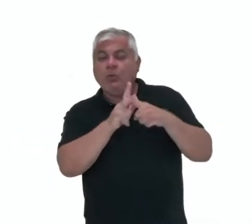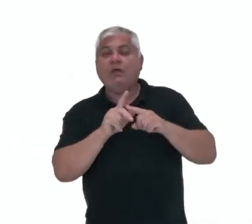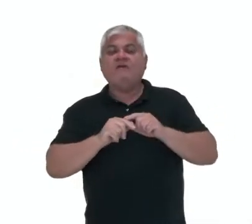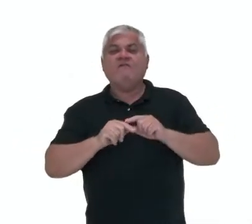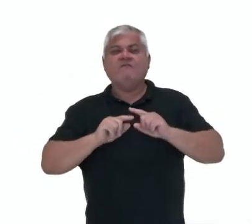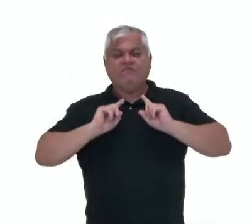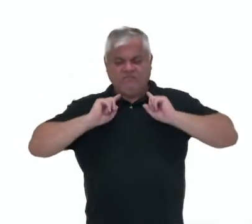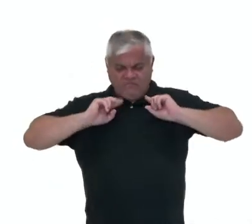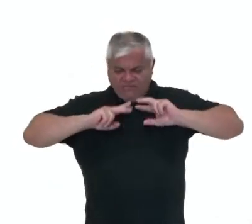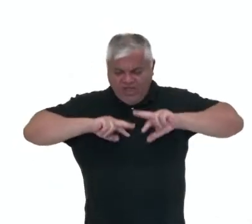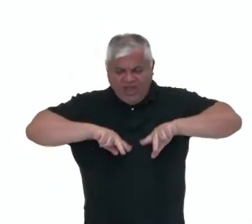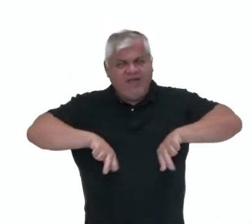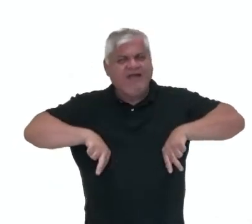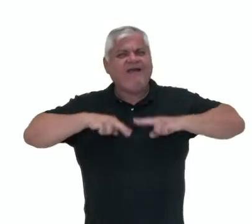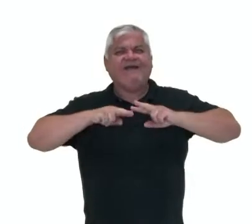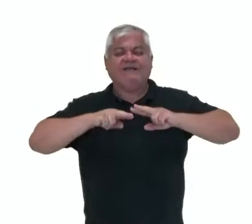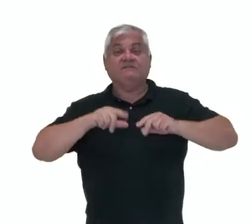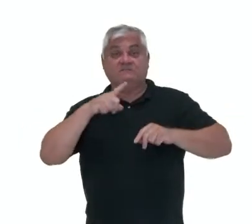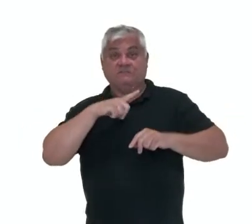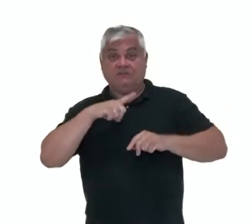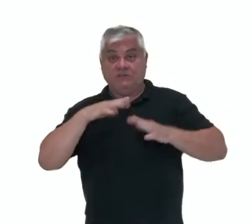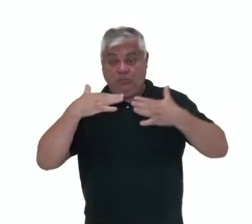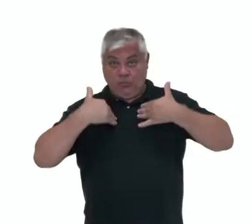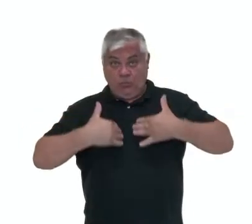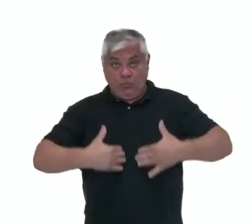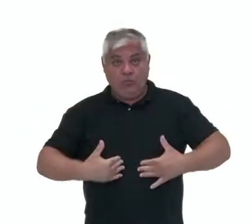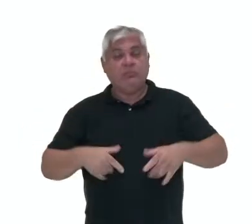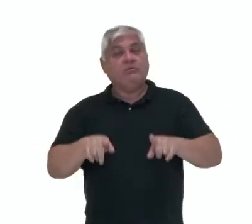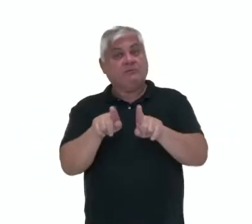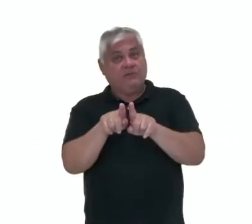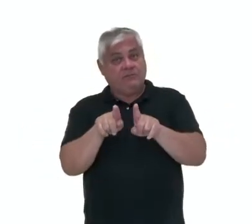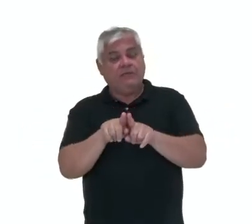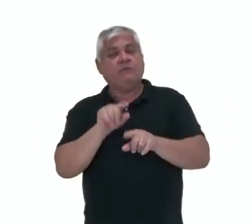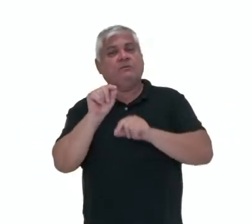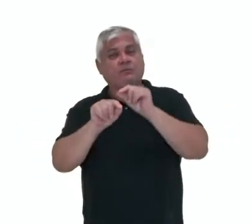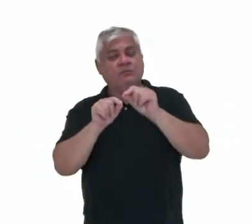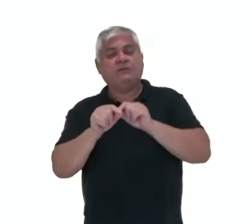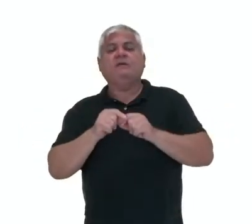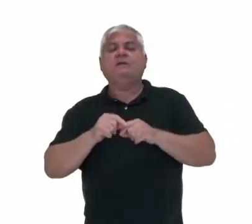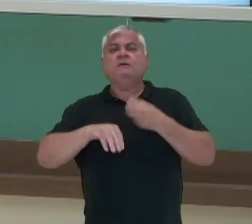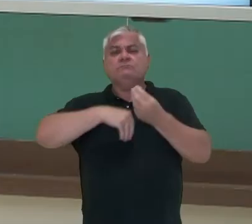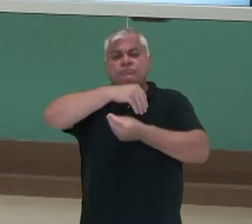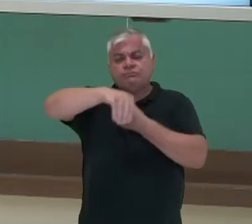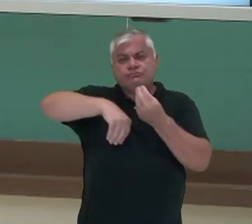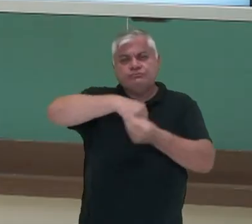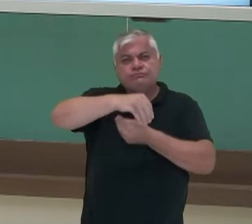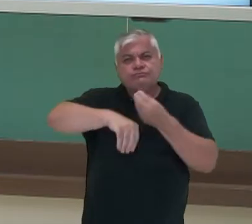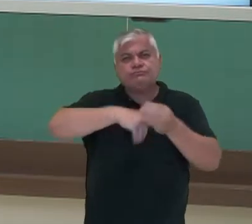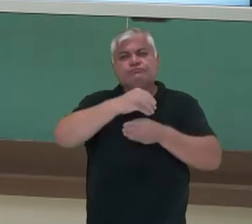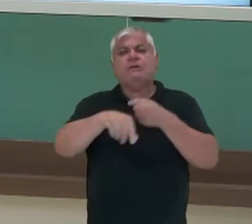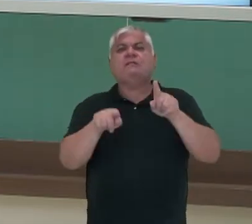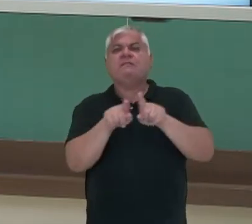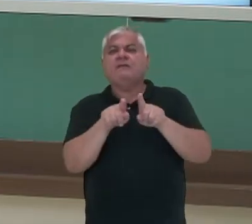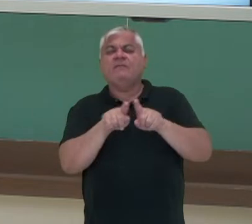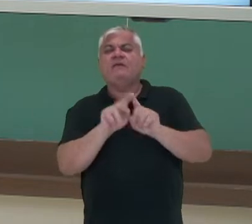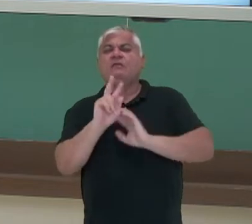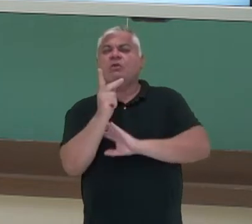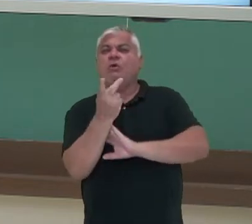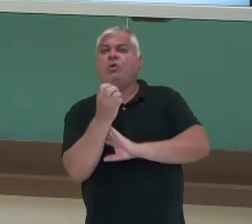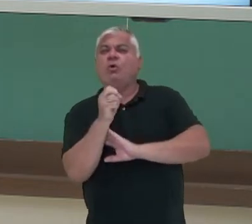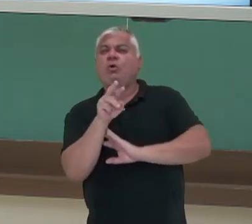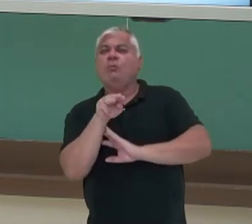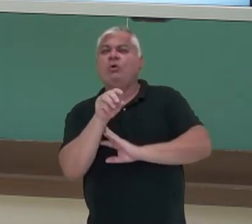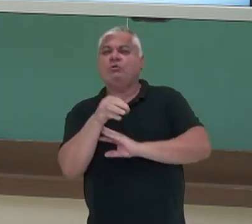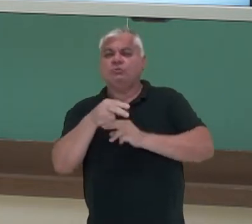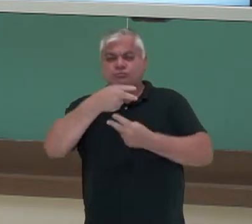funções do nosso corpo. Do organismo, né? Então, em função da produção e secreção desses hormônios.